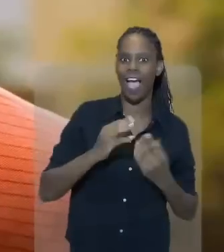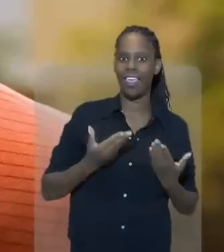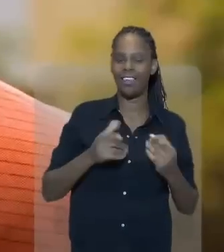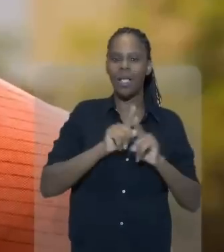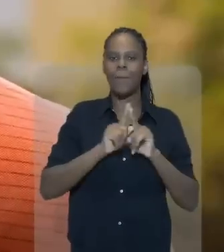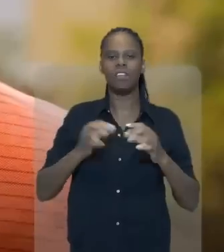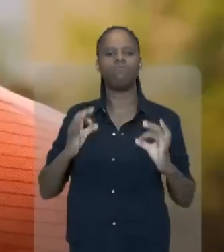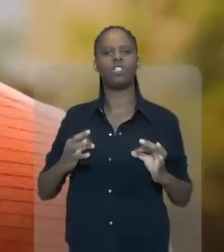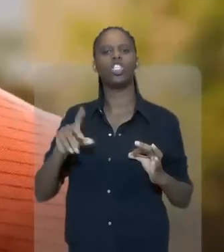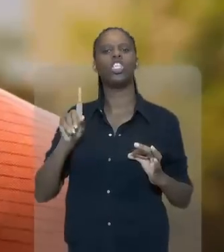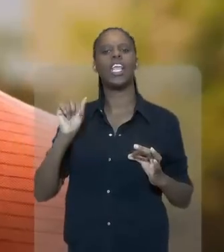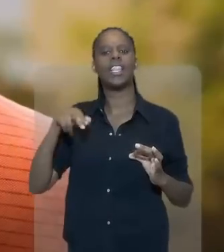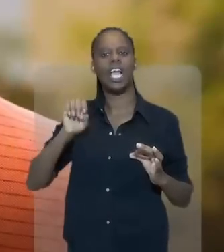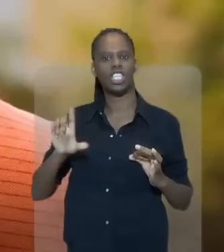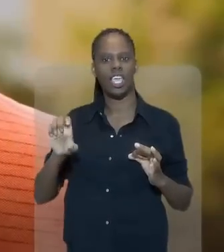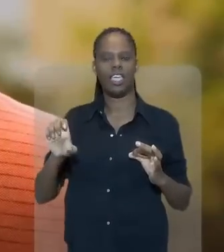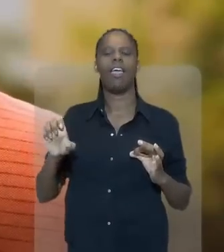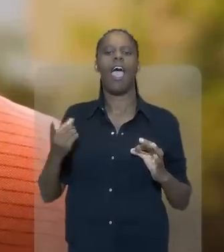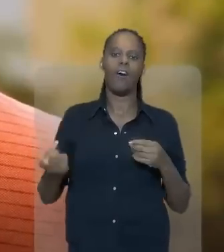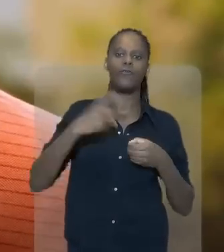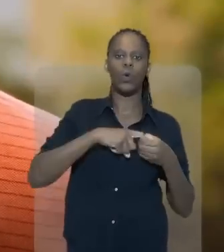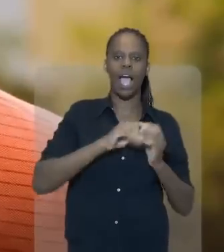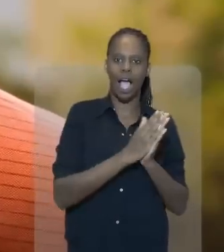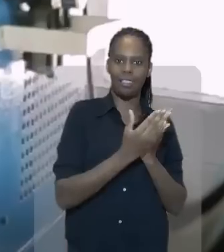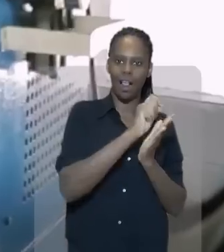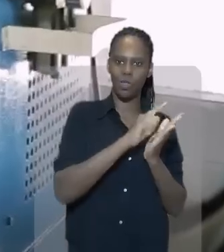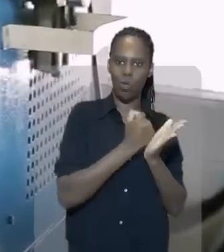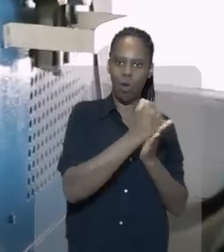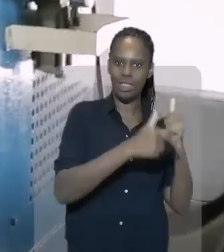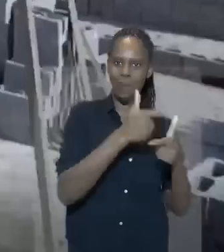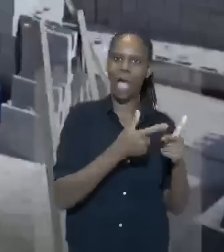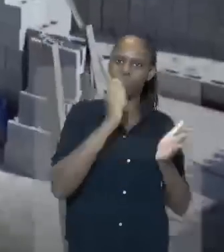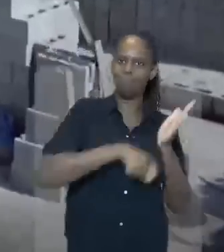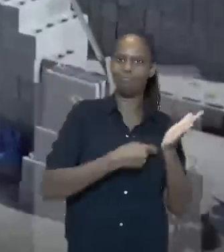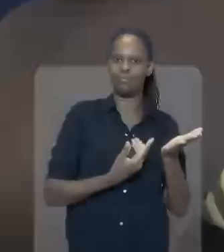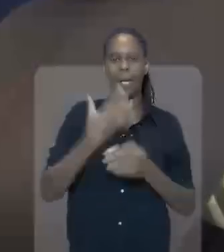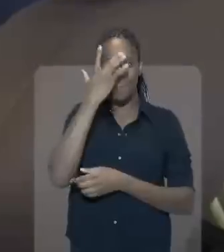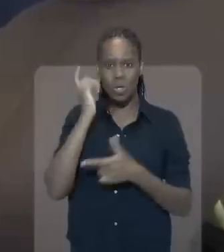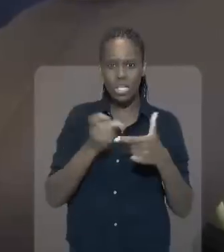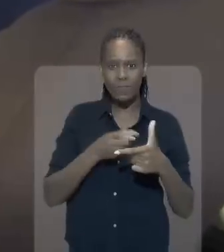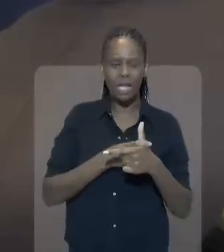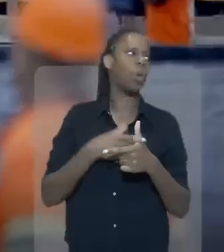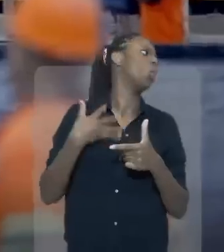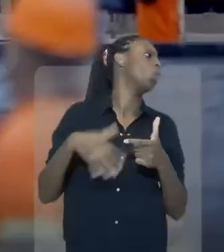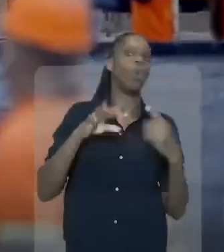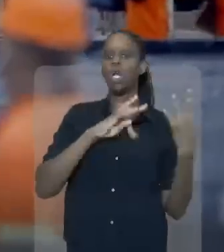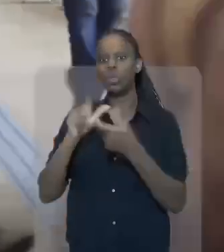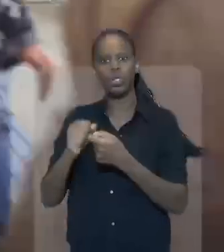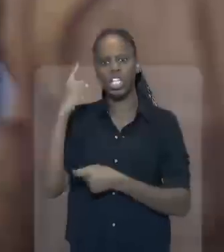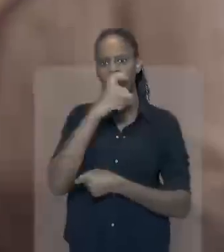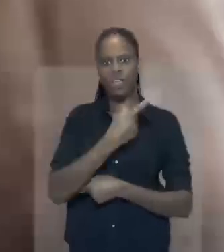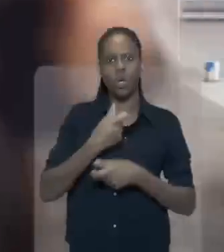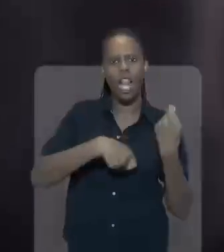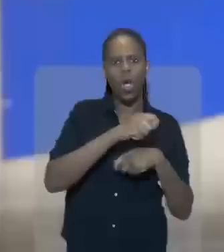Nós vamos poder ter melhores salários, vamos poder ter a dignidade de voltar a ter a carteira assinada. Quando a pessoa